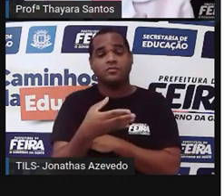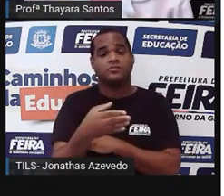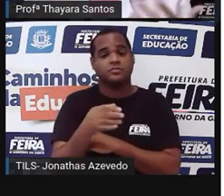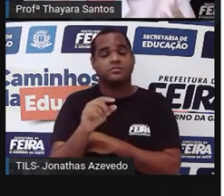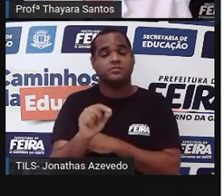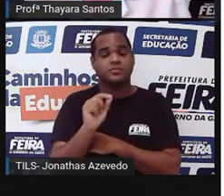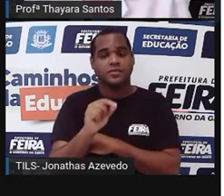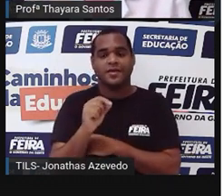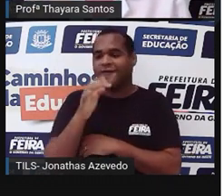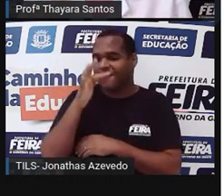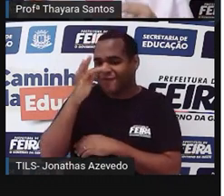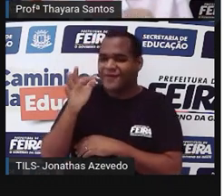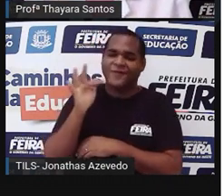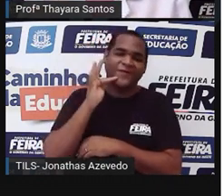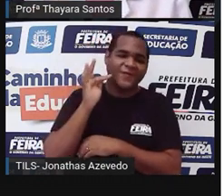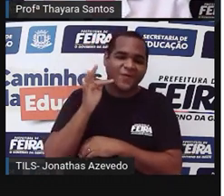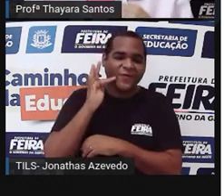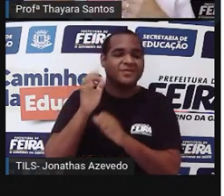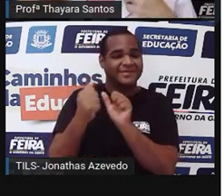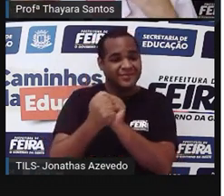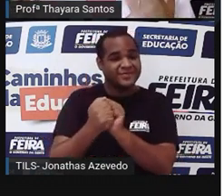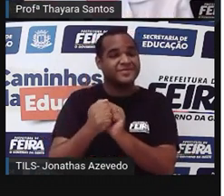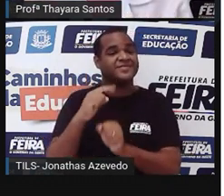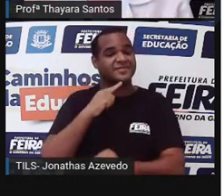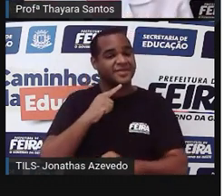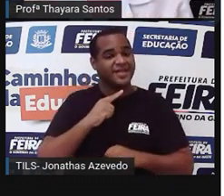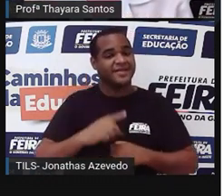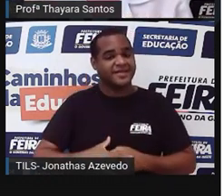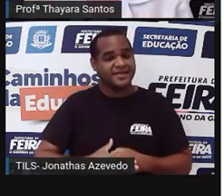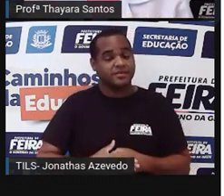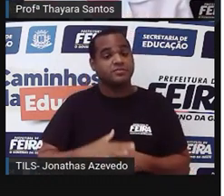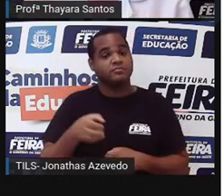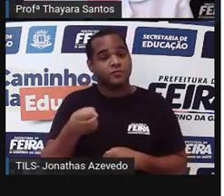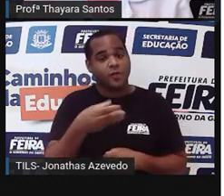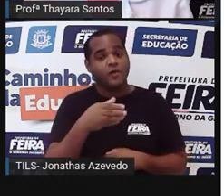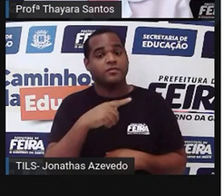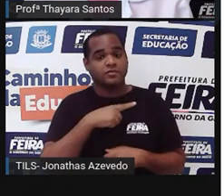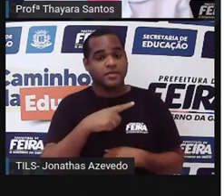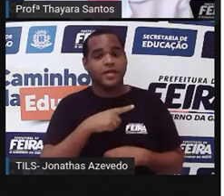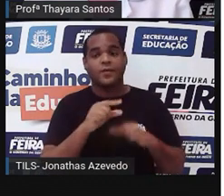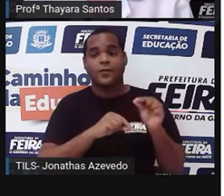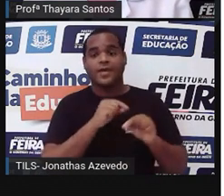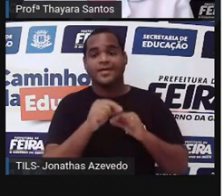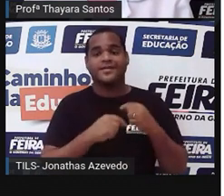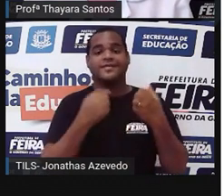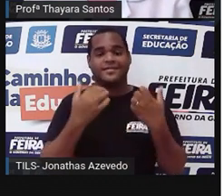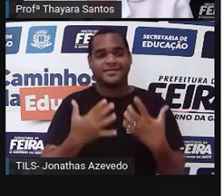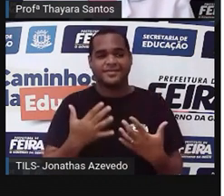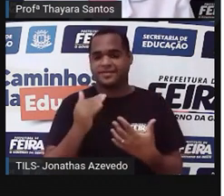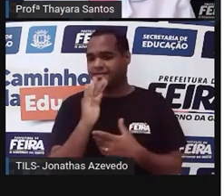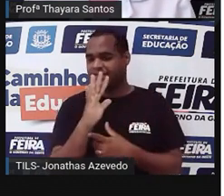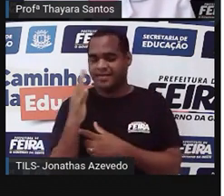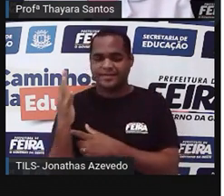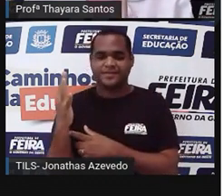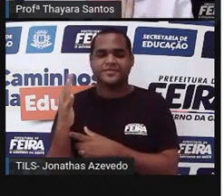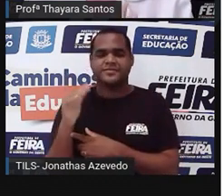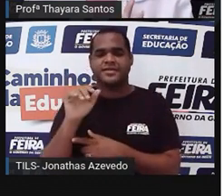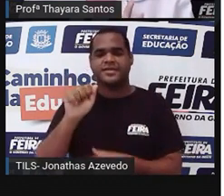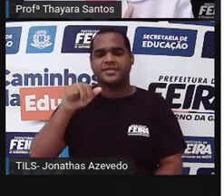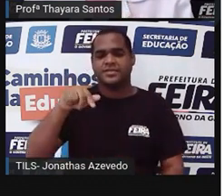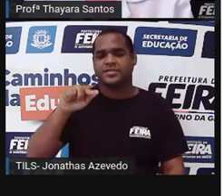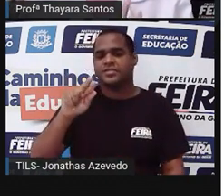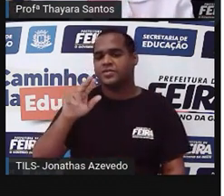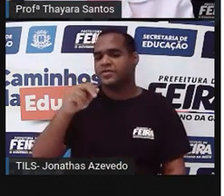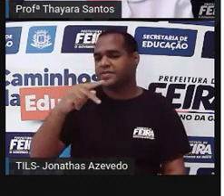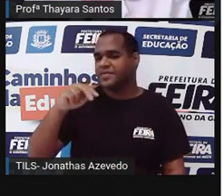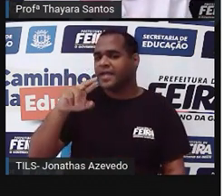surgimento de flores e frutos. Aí a gente teve o grupo mais recente de plantas, que é o grupo das angiospermas. Mas não vamos falar